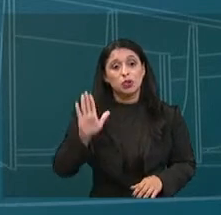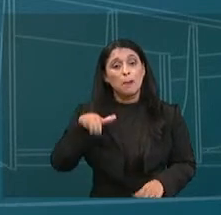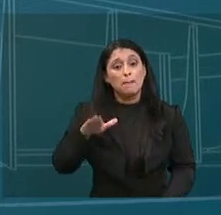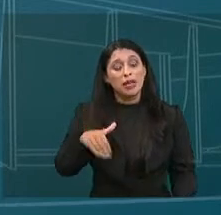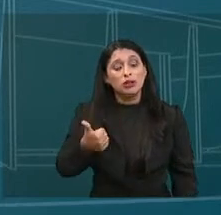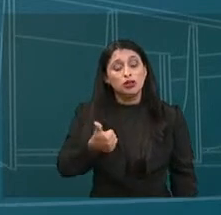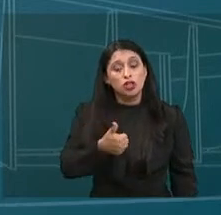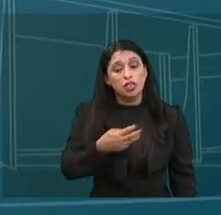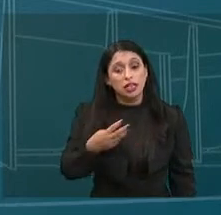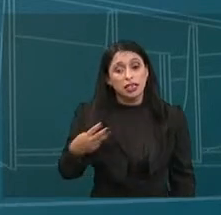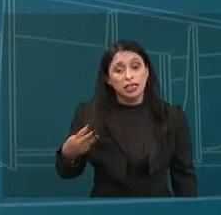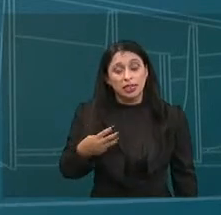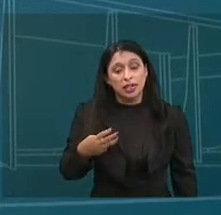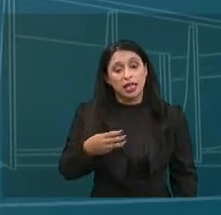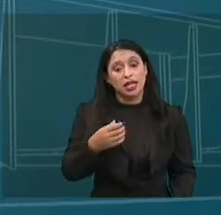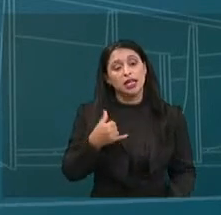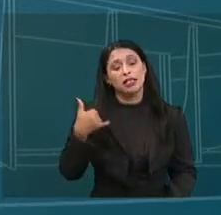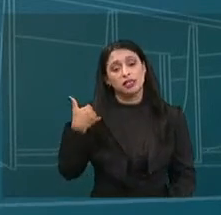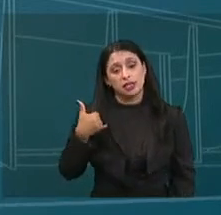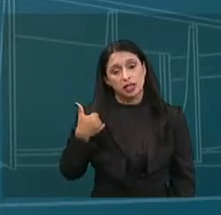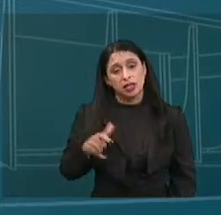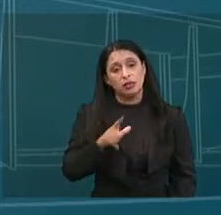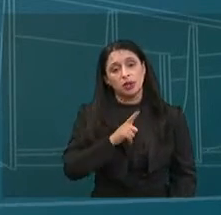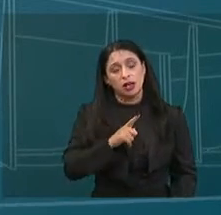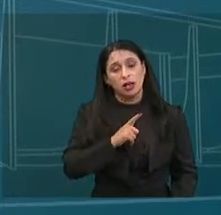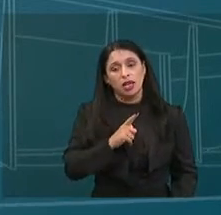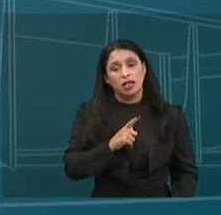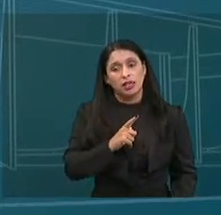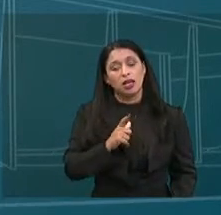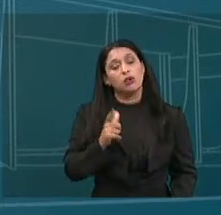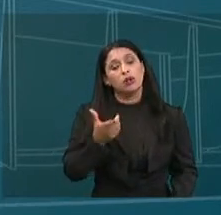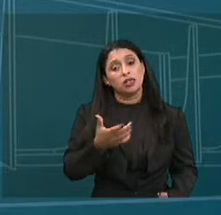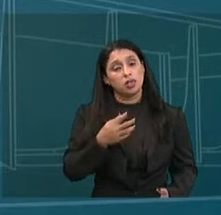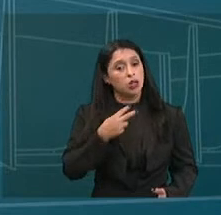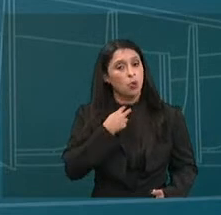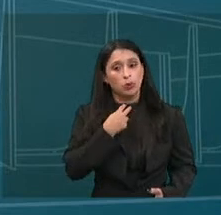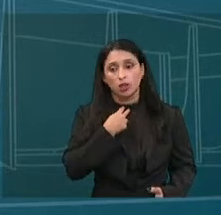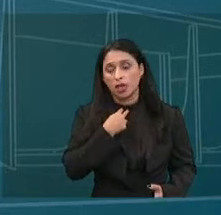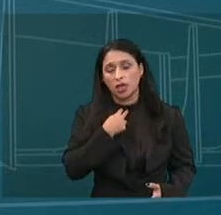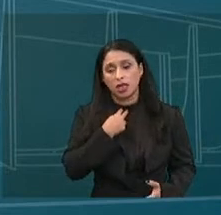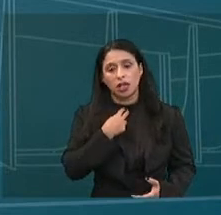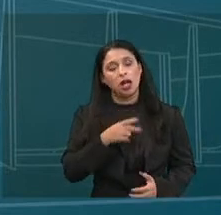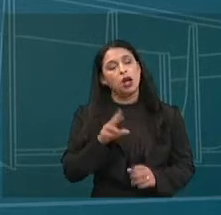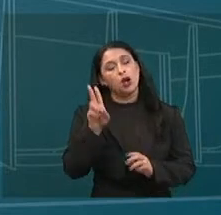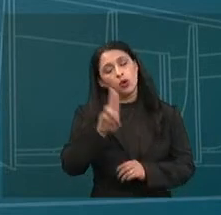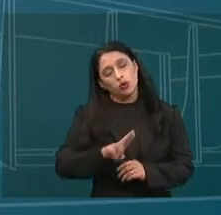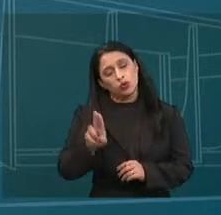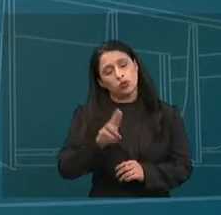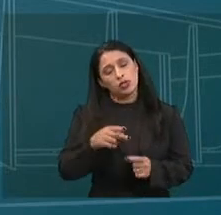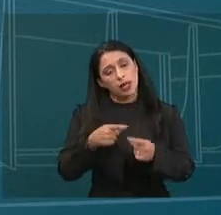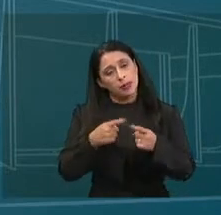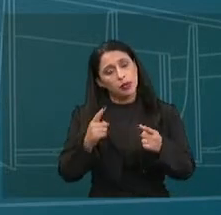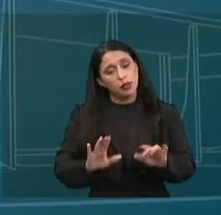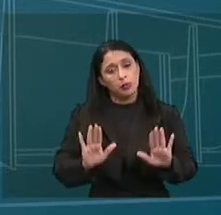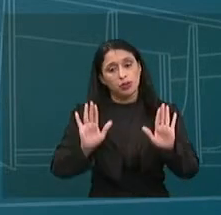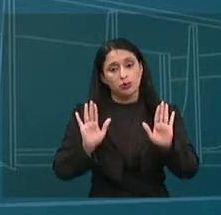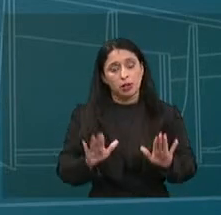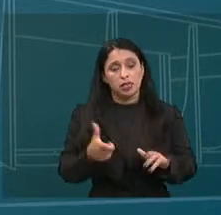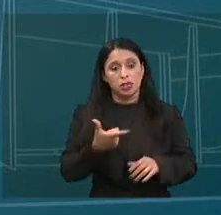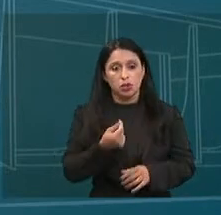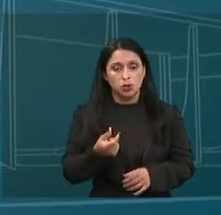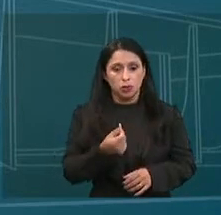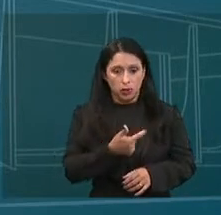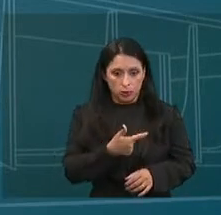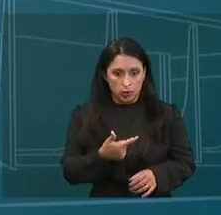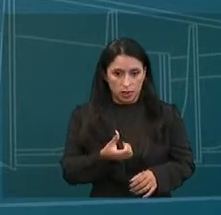plataformas, ainda que seus termos de uso indiquem que crianças de até essa idade não deveriam desufruir de tais serviços. Pesquisa de 2016,